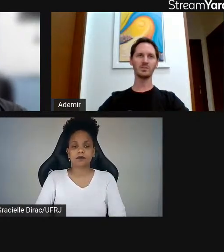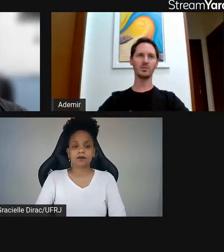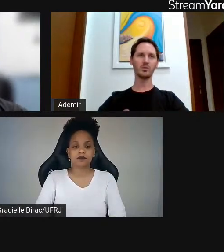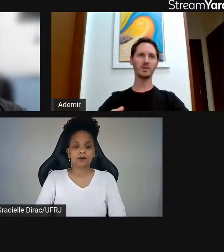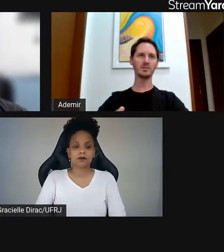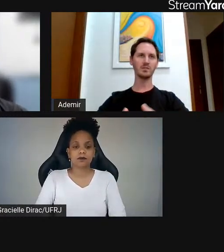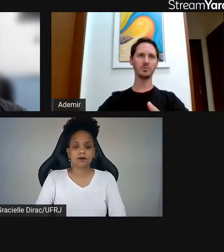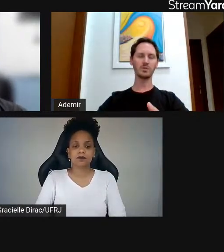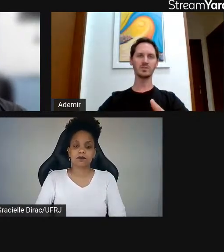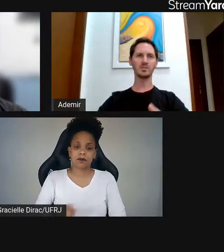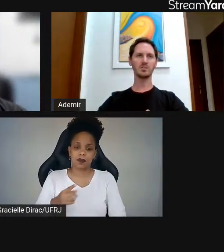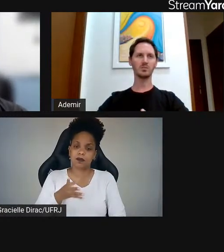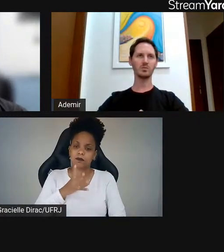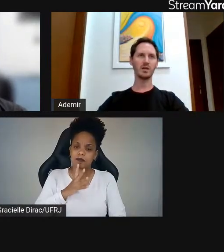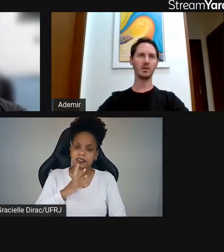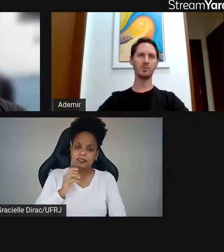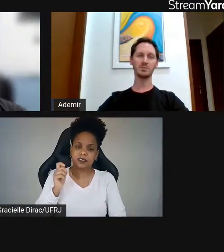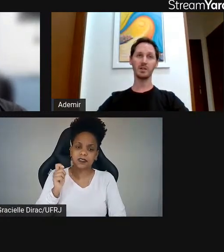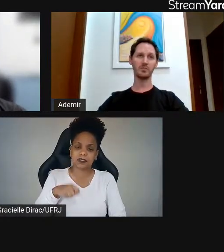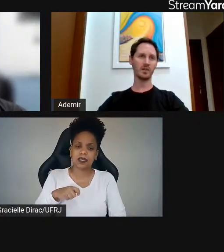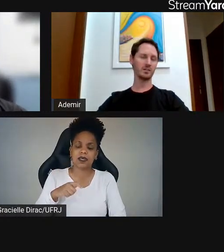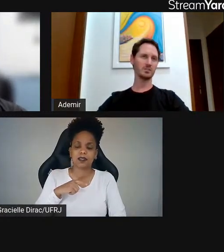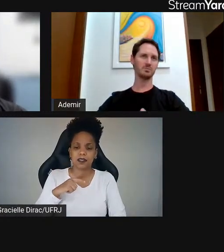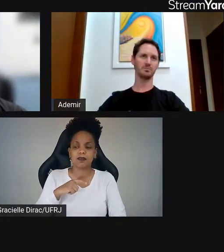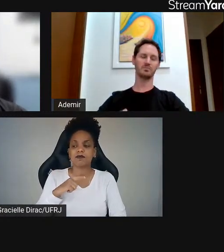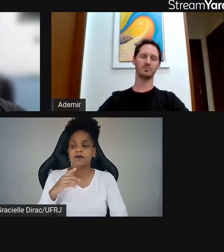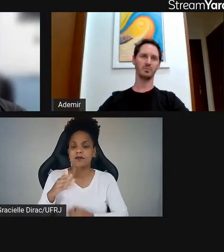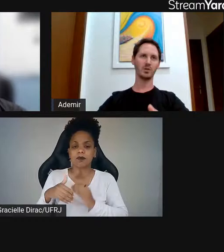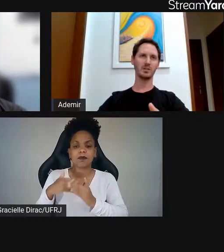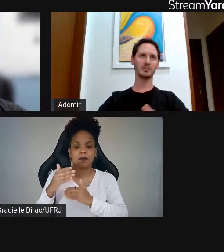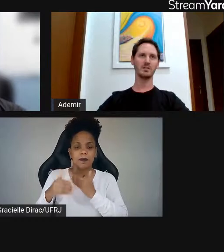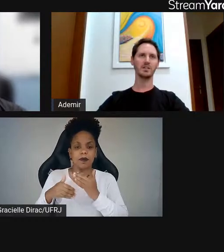eles vão conhecendo o processo editorial e mais para frente